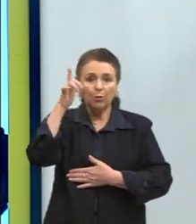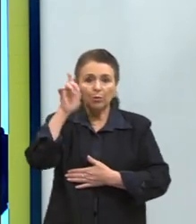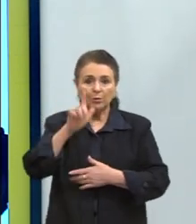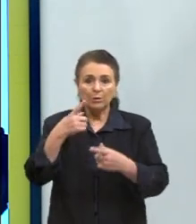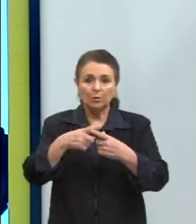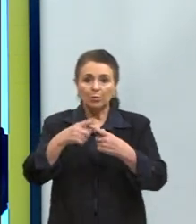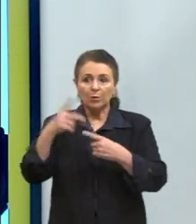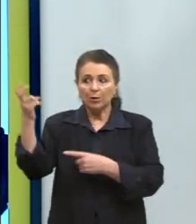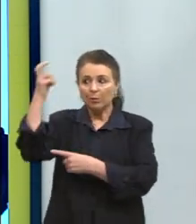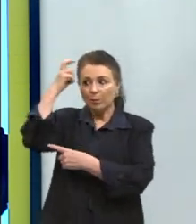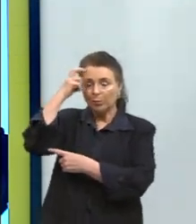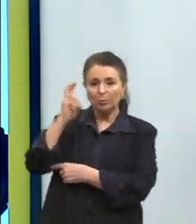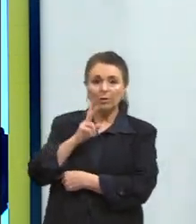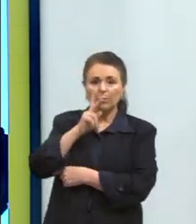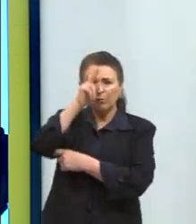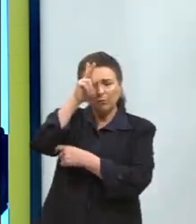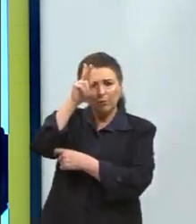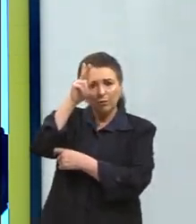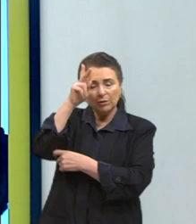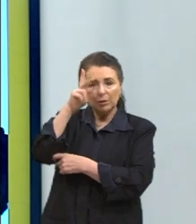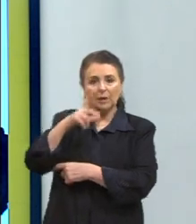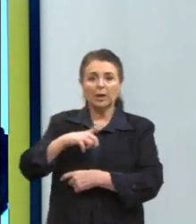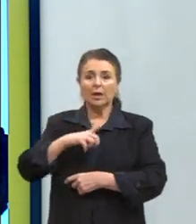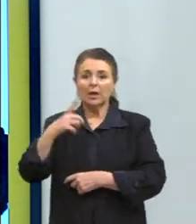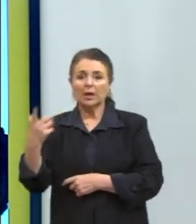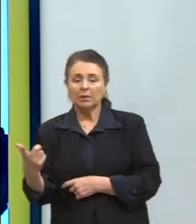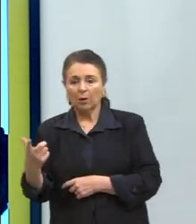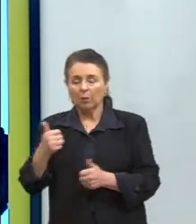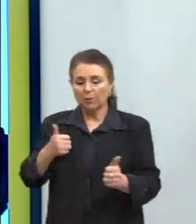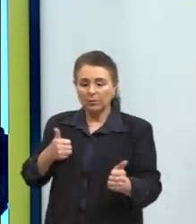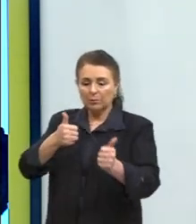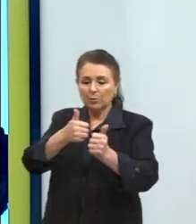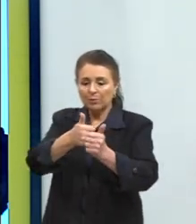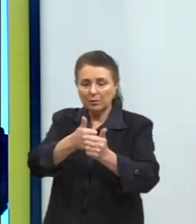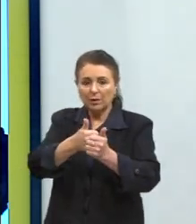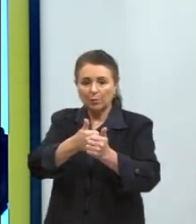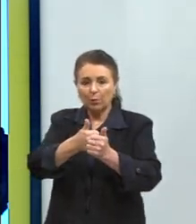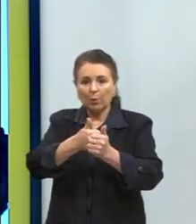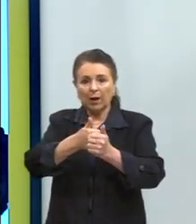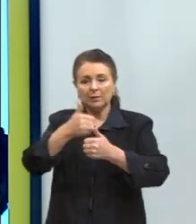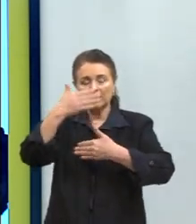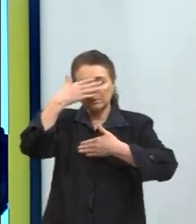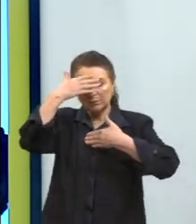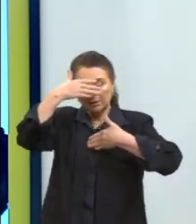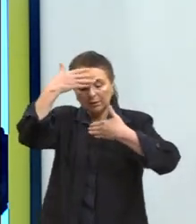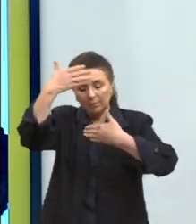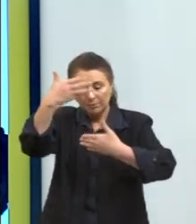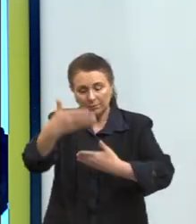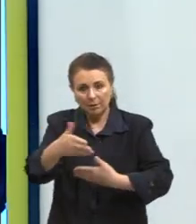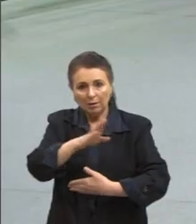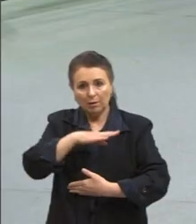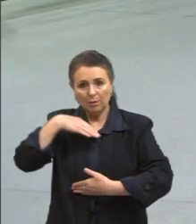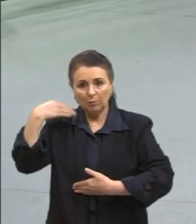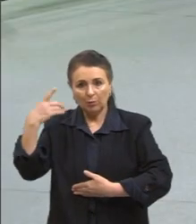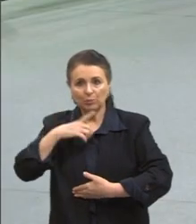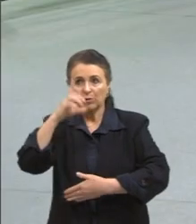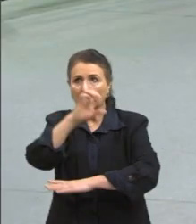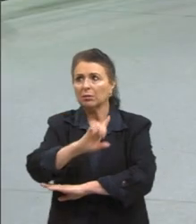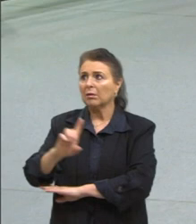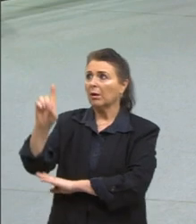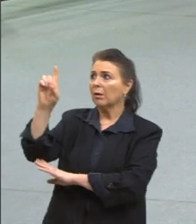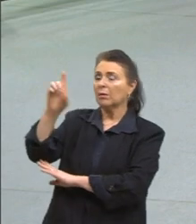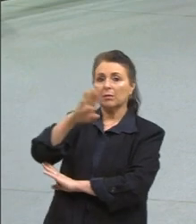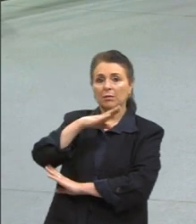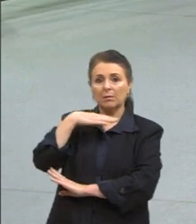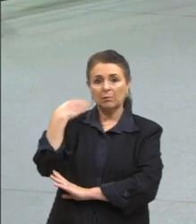forte dentro da cultura. Então, eles puxam, aproximam essa celebração, que celebrava a morte, tinha lá a deusa da morte,